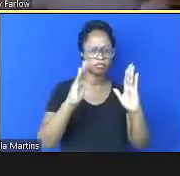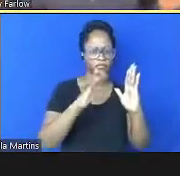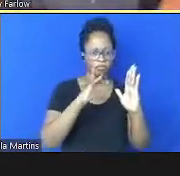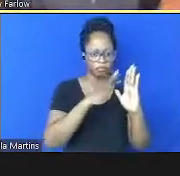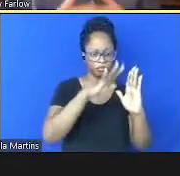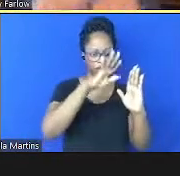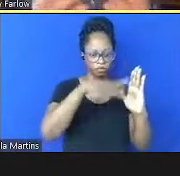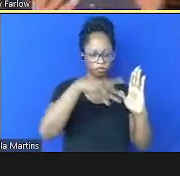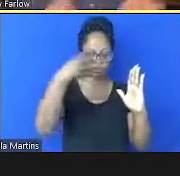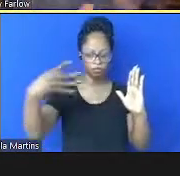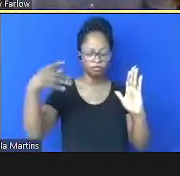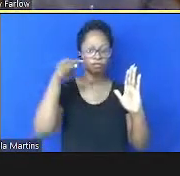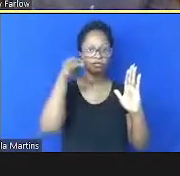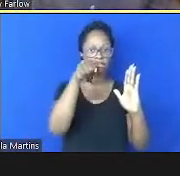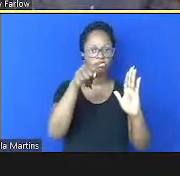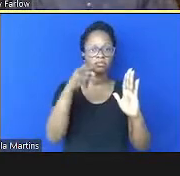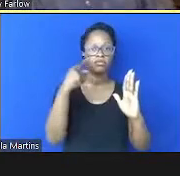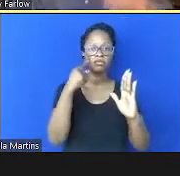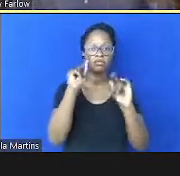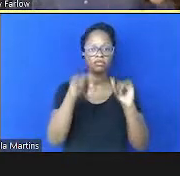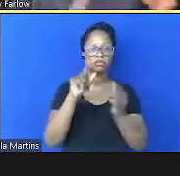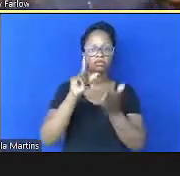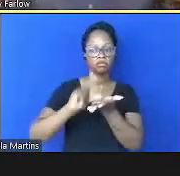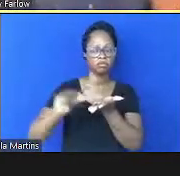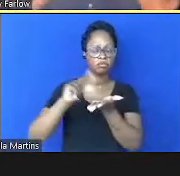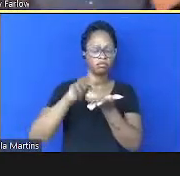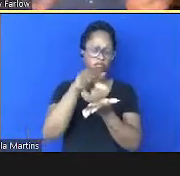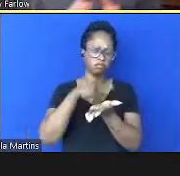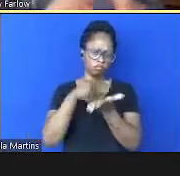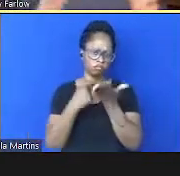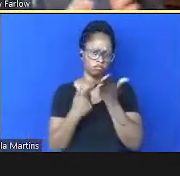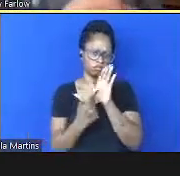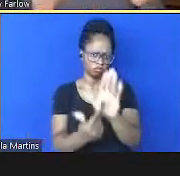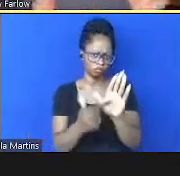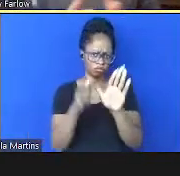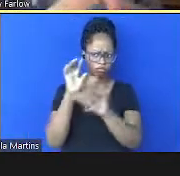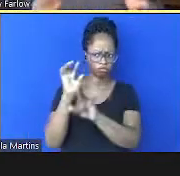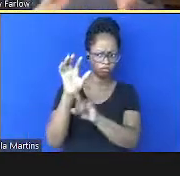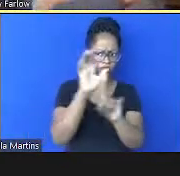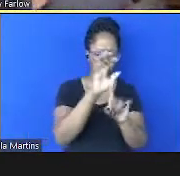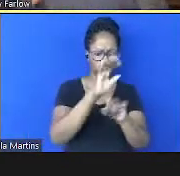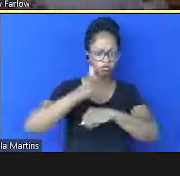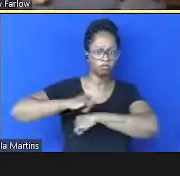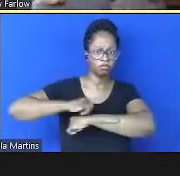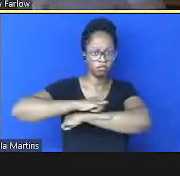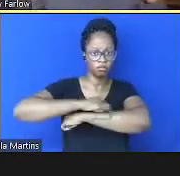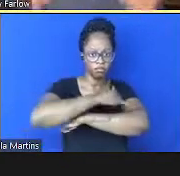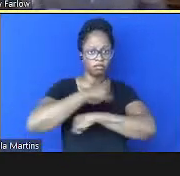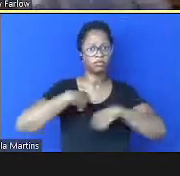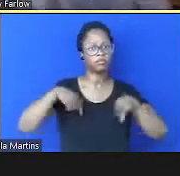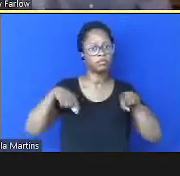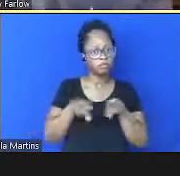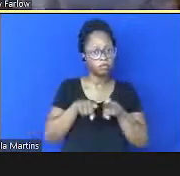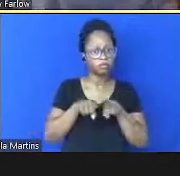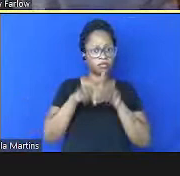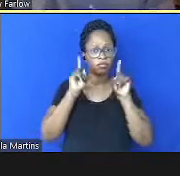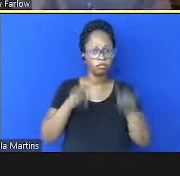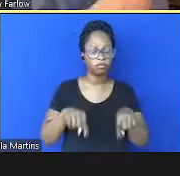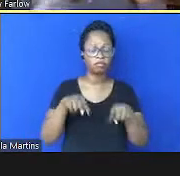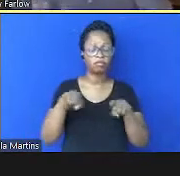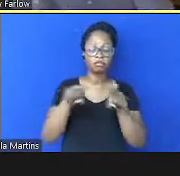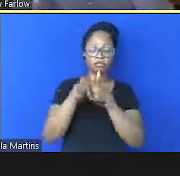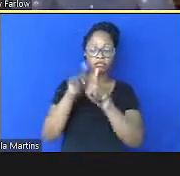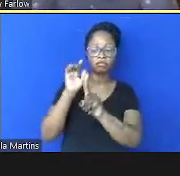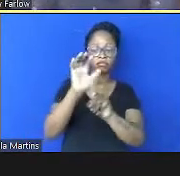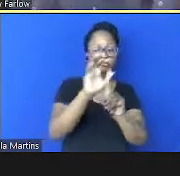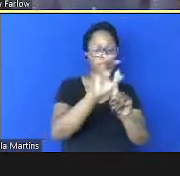pode ver que esse é um artigo que mostra o impacto da obesidade e com